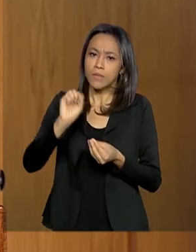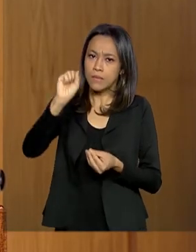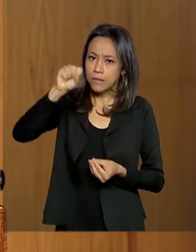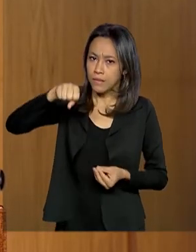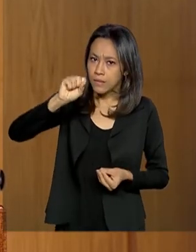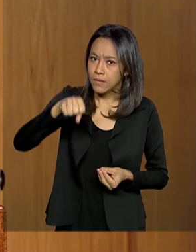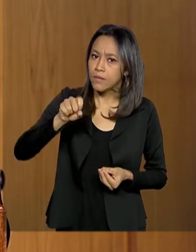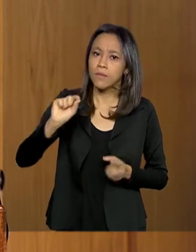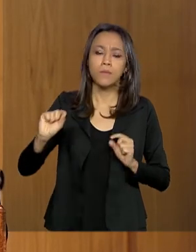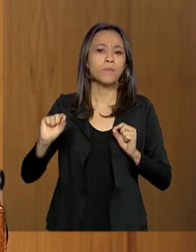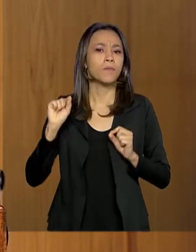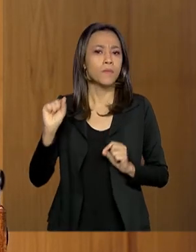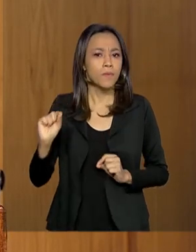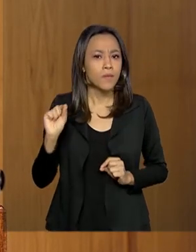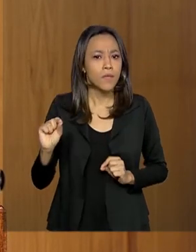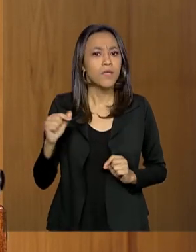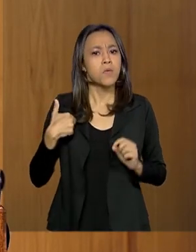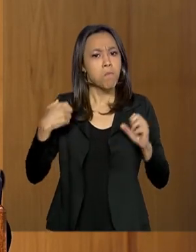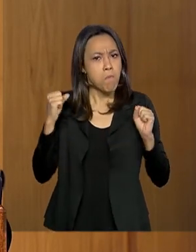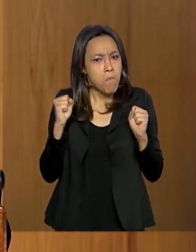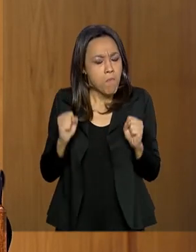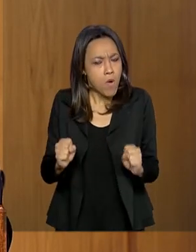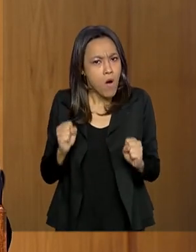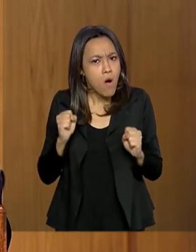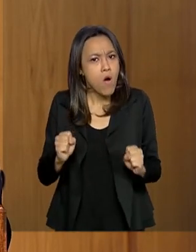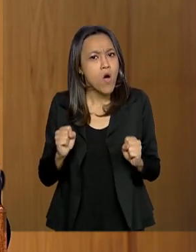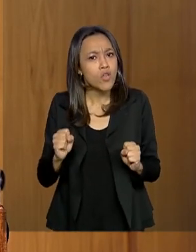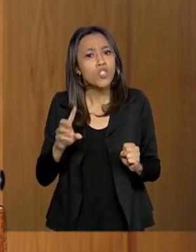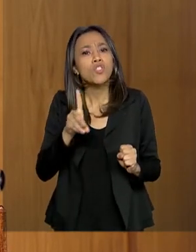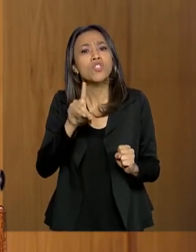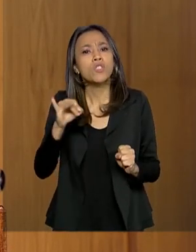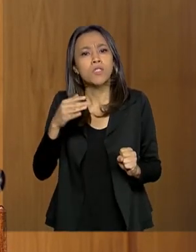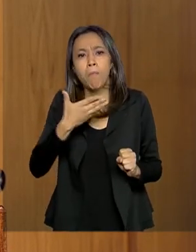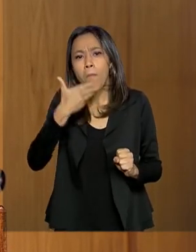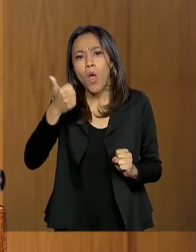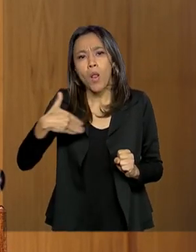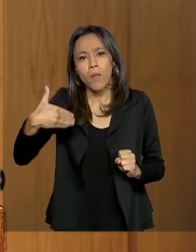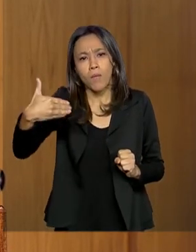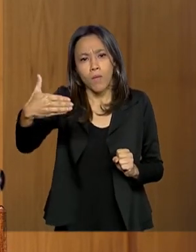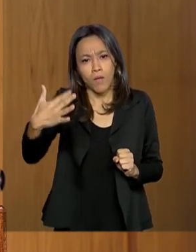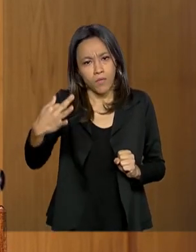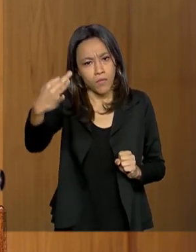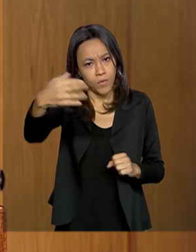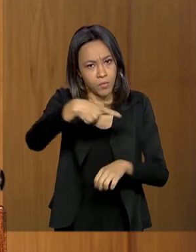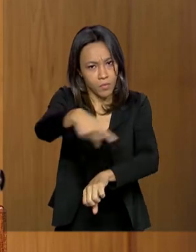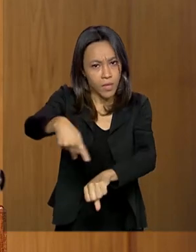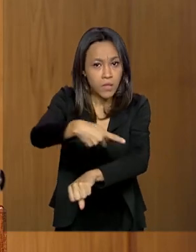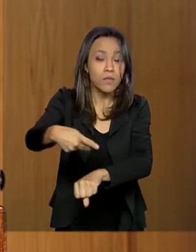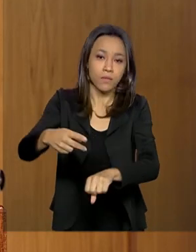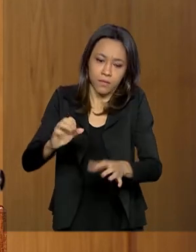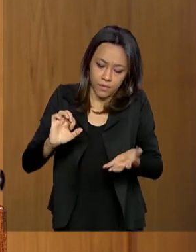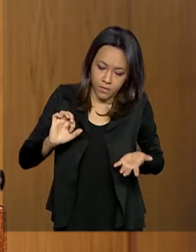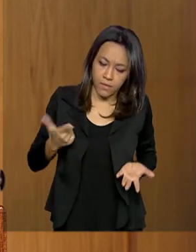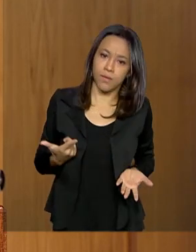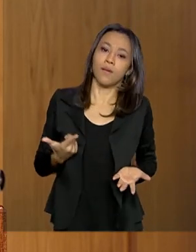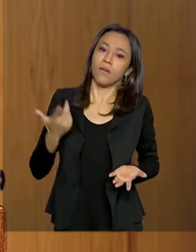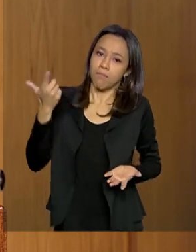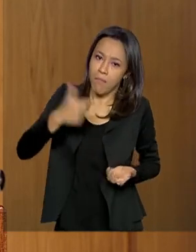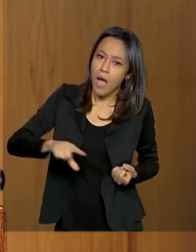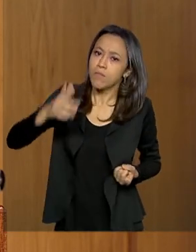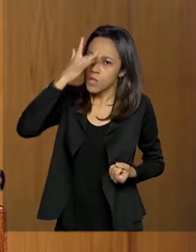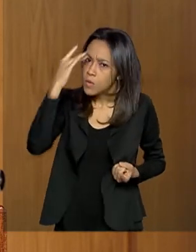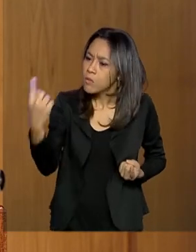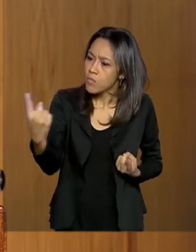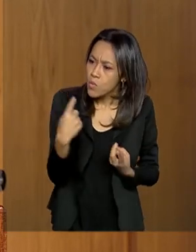no primeiro momento, é o que pode sinalizar que teremos dias melhores para o nosso país. Obviamente, entra mais gente